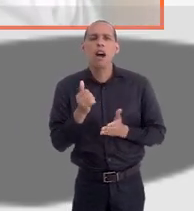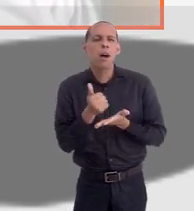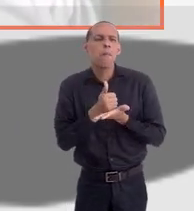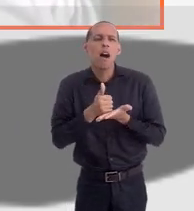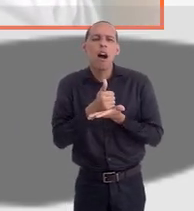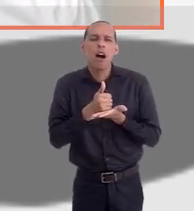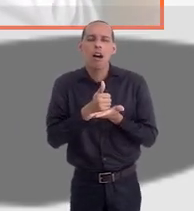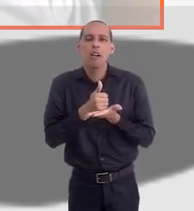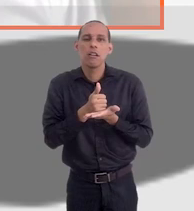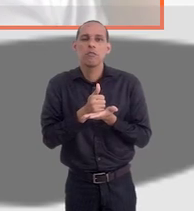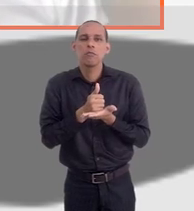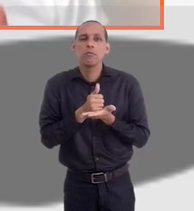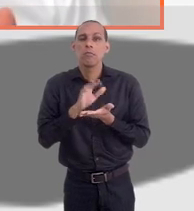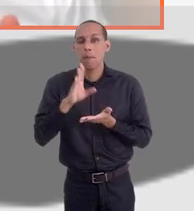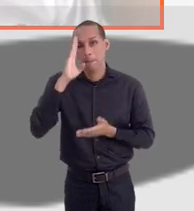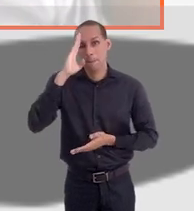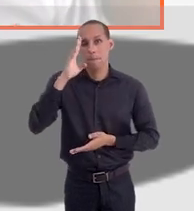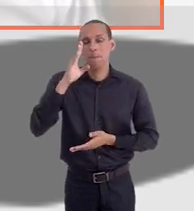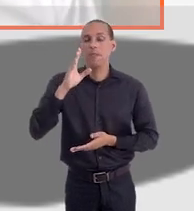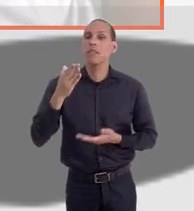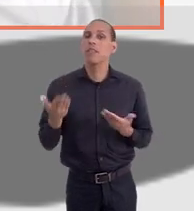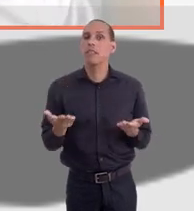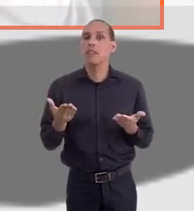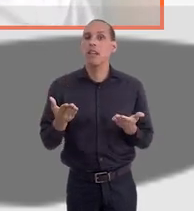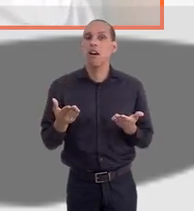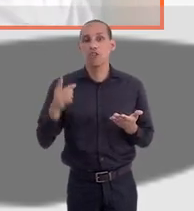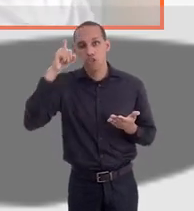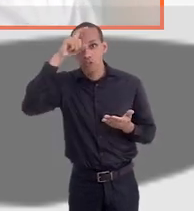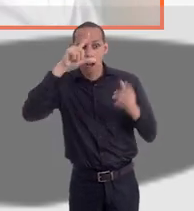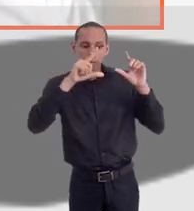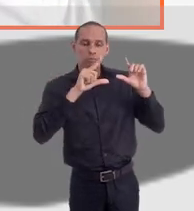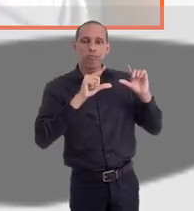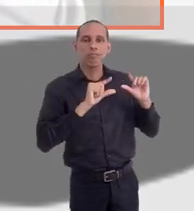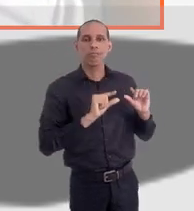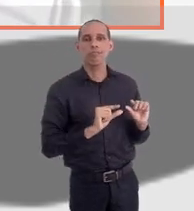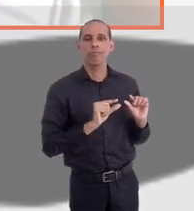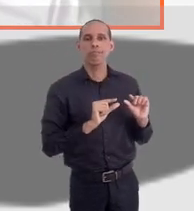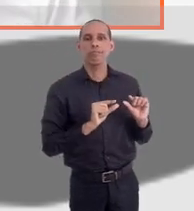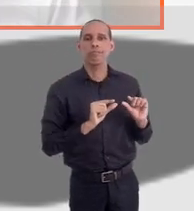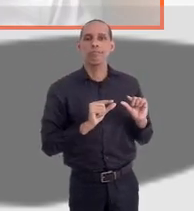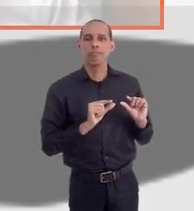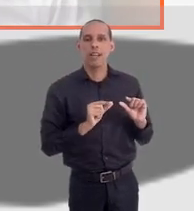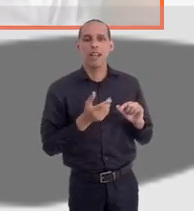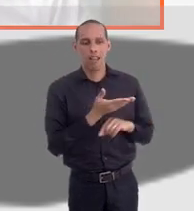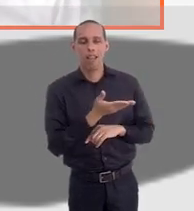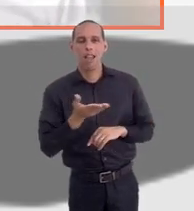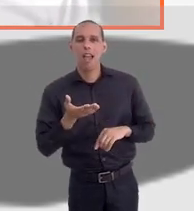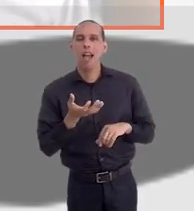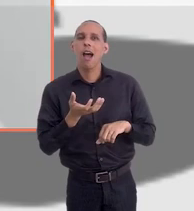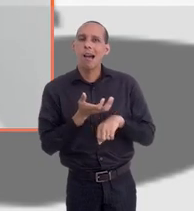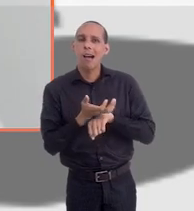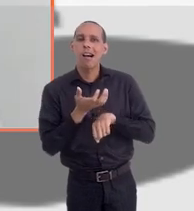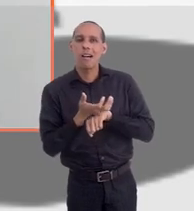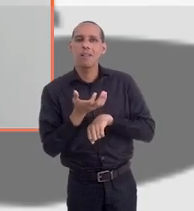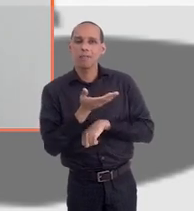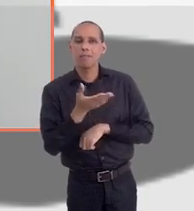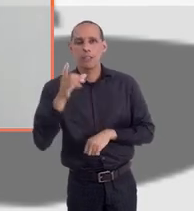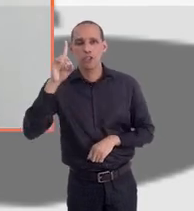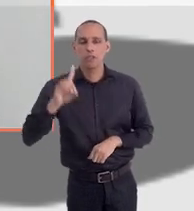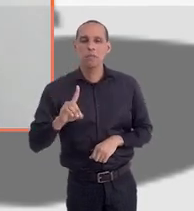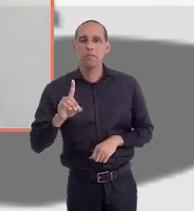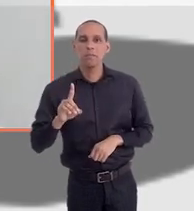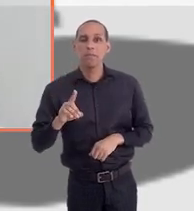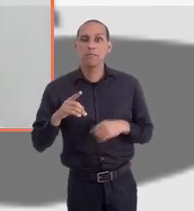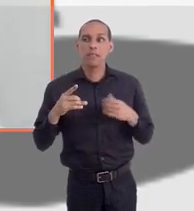vinculante. Então, o grau de dificuldade, de aperto, deve diminuir em relação a essas matérias, principalmente de direito. Então, onde que eles vão